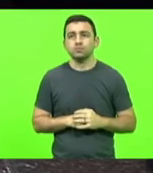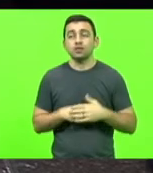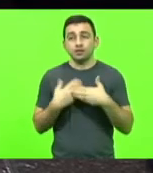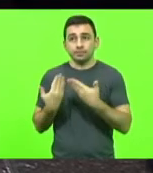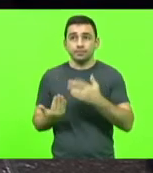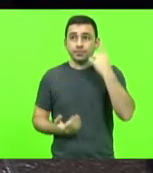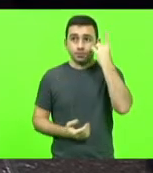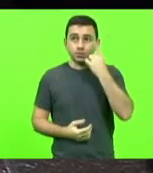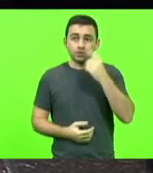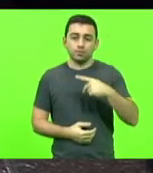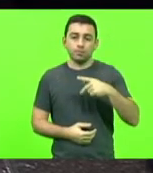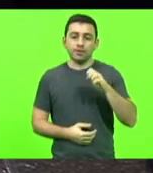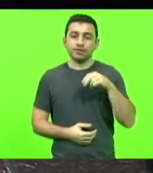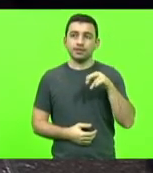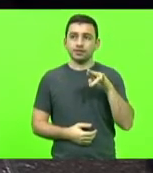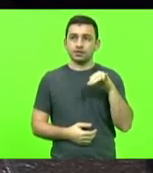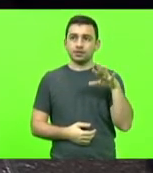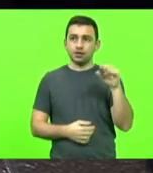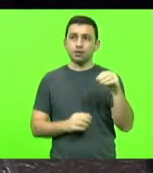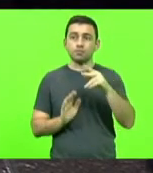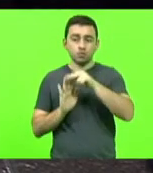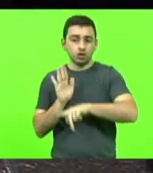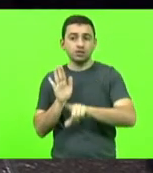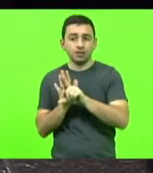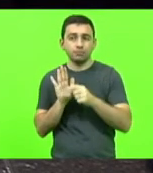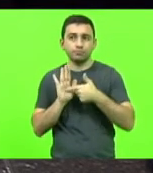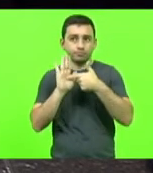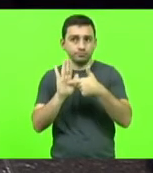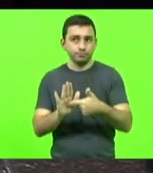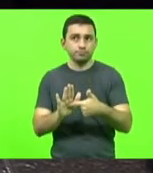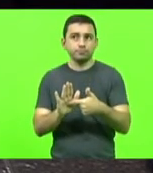Peninha apresentou esse projeto de lei para